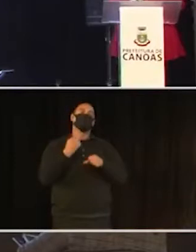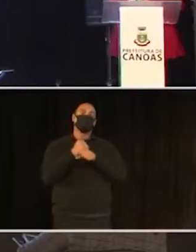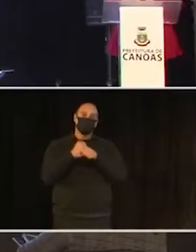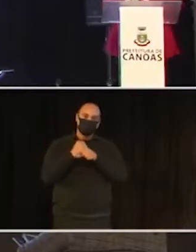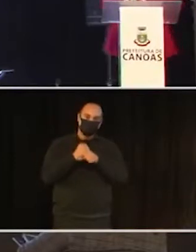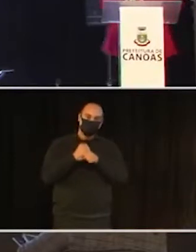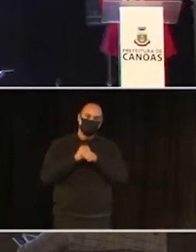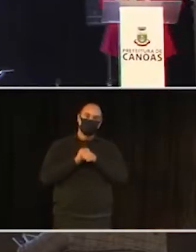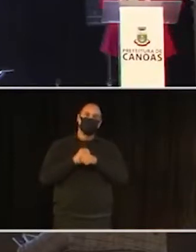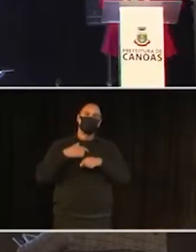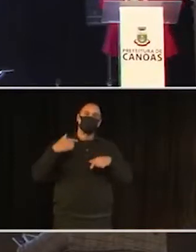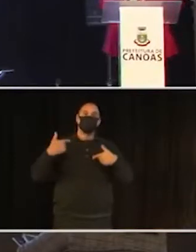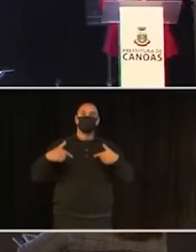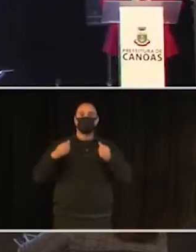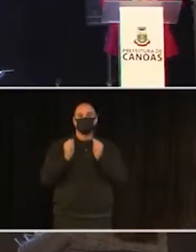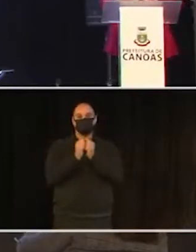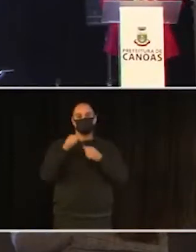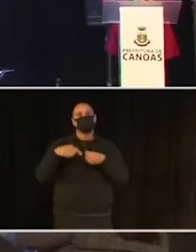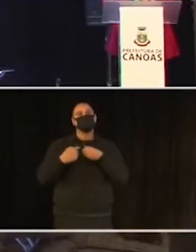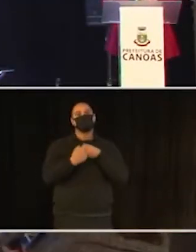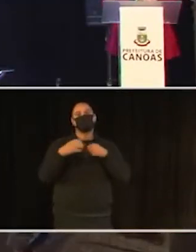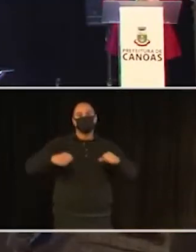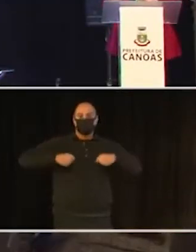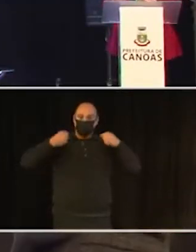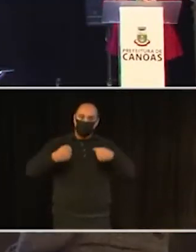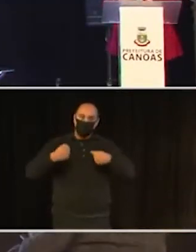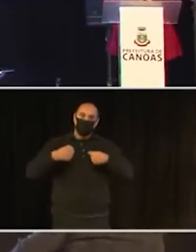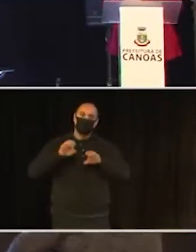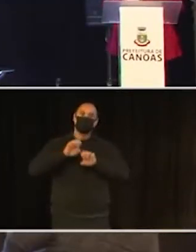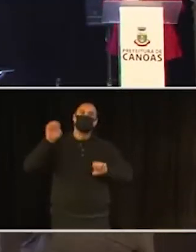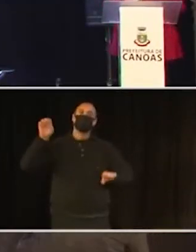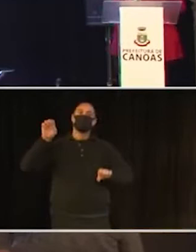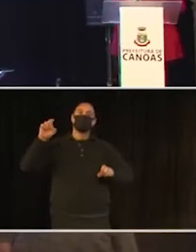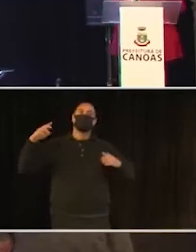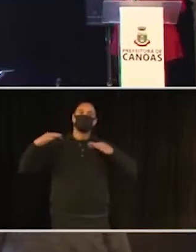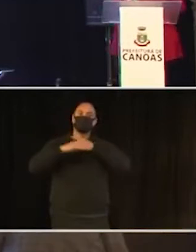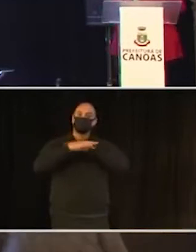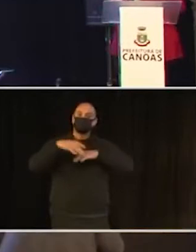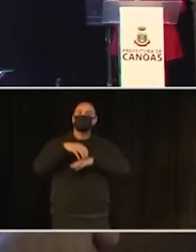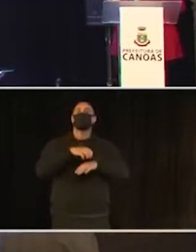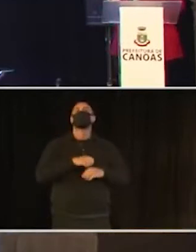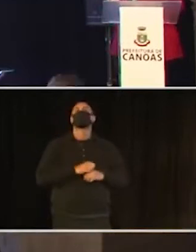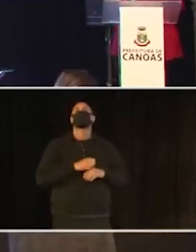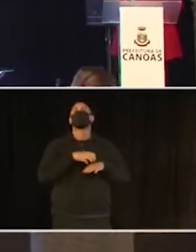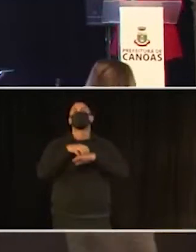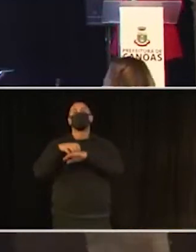como engenheira de tráfego, e acompanhei até onde foi desenvolvido o plano de mobilidade de canoas.